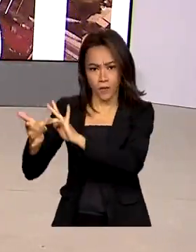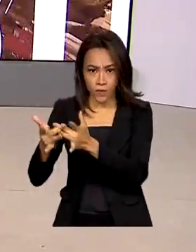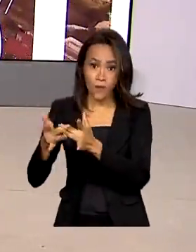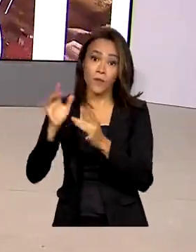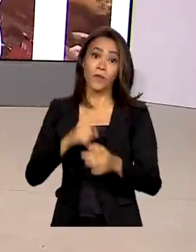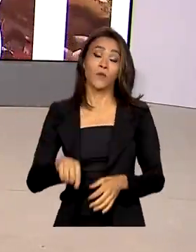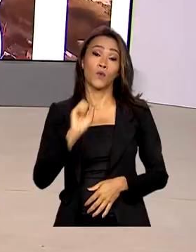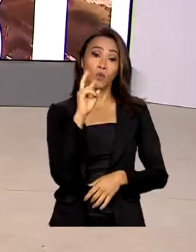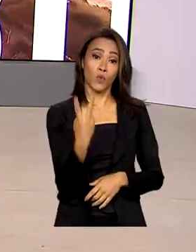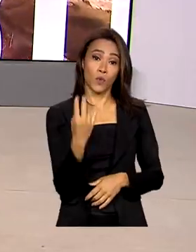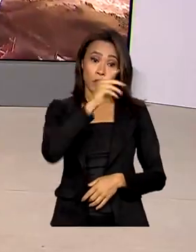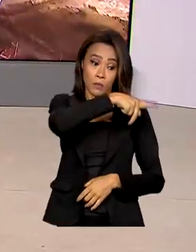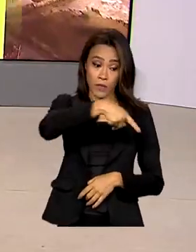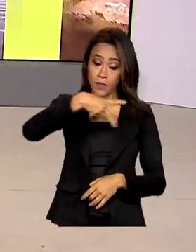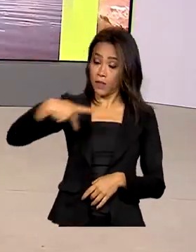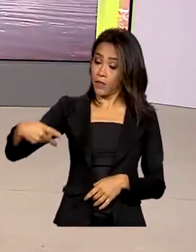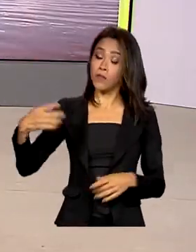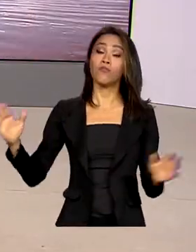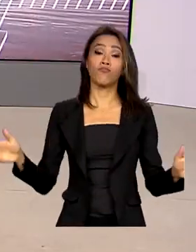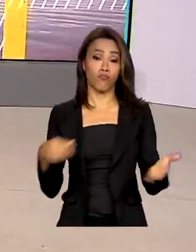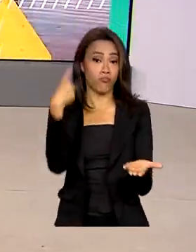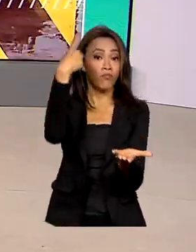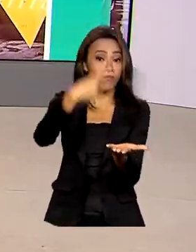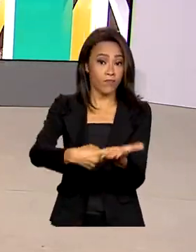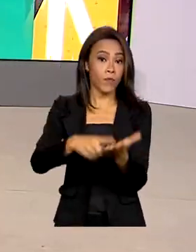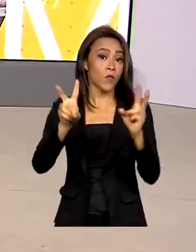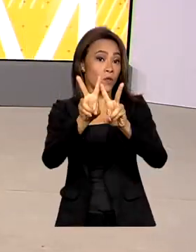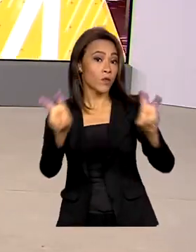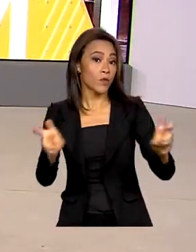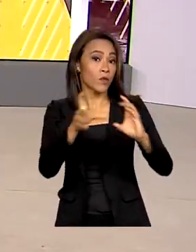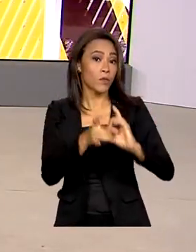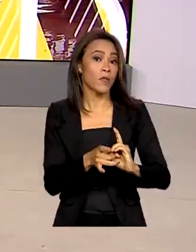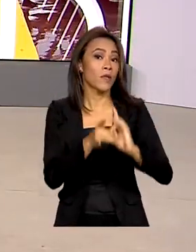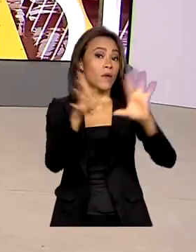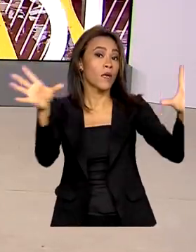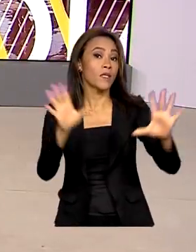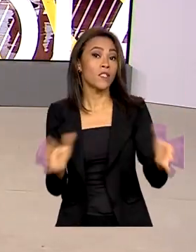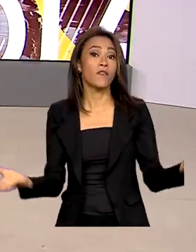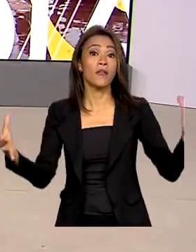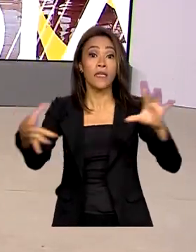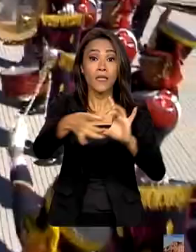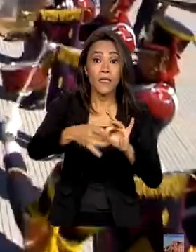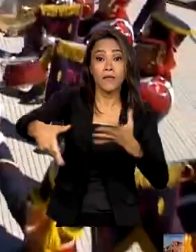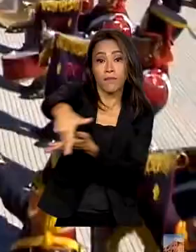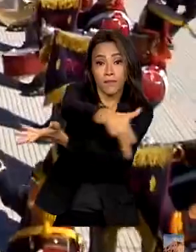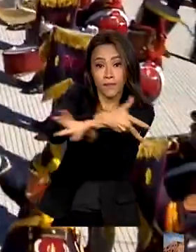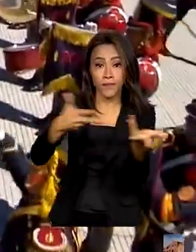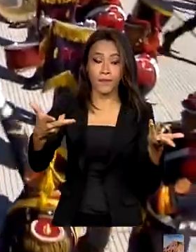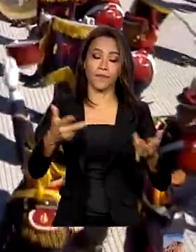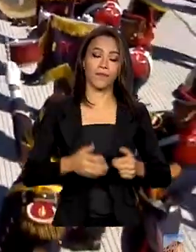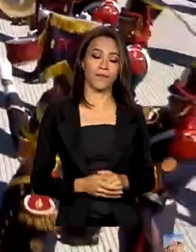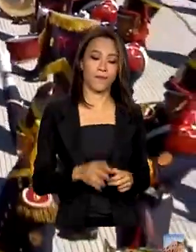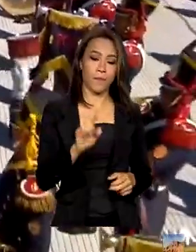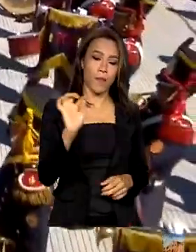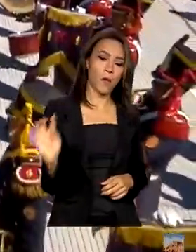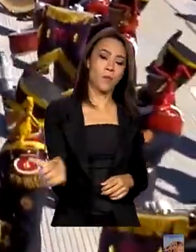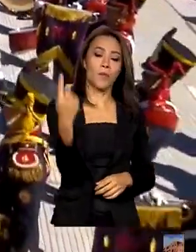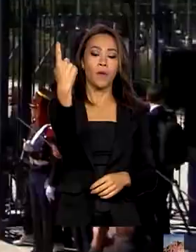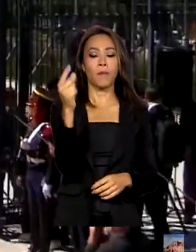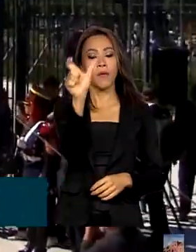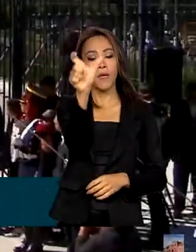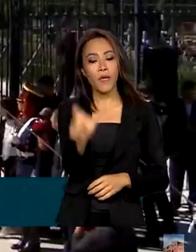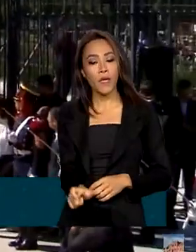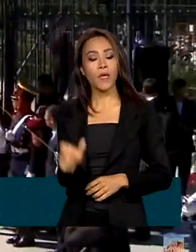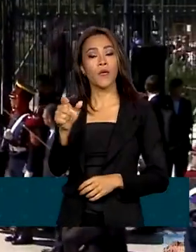dois chefes de estado também se comprometeram com a democracia e a integração na região. O primeiro compromisso oficial do